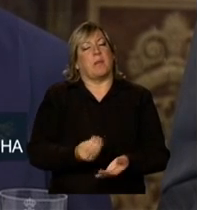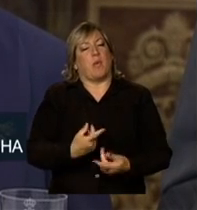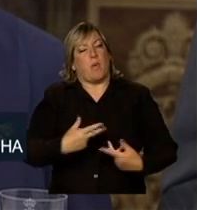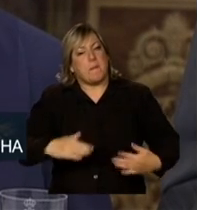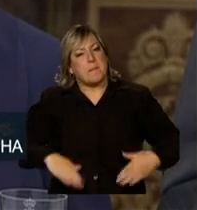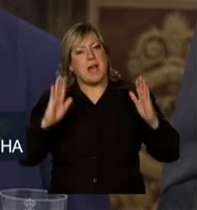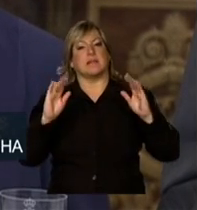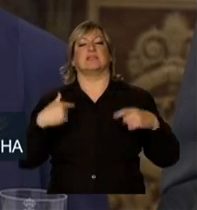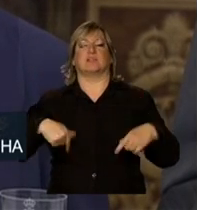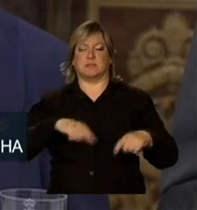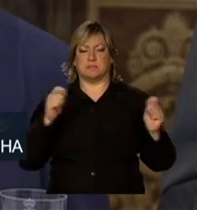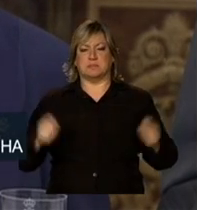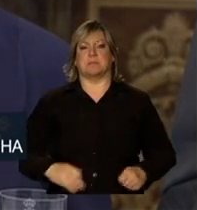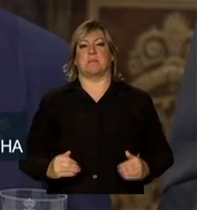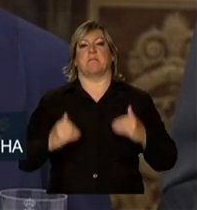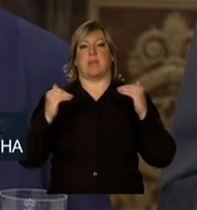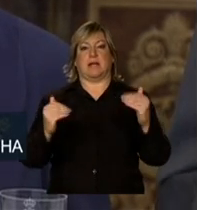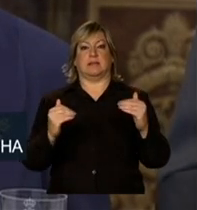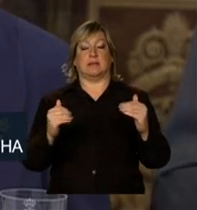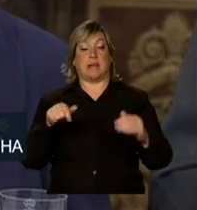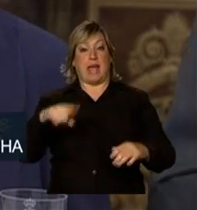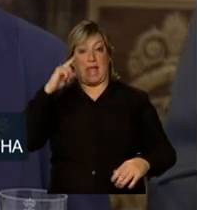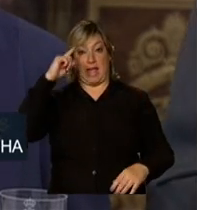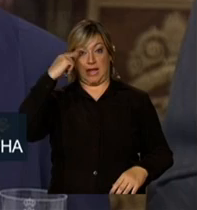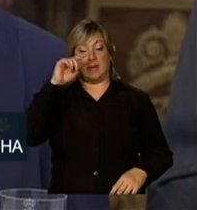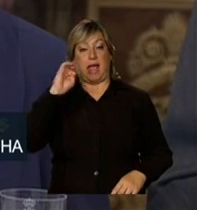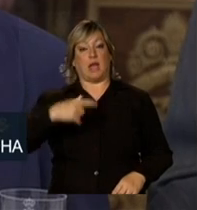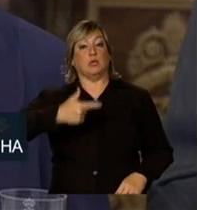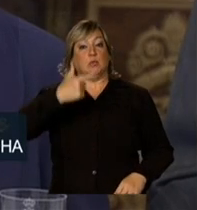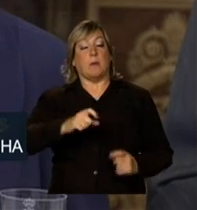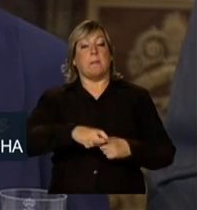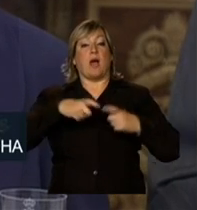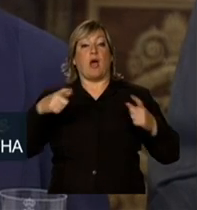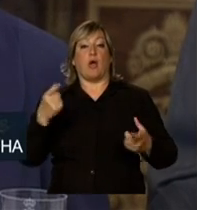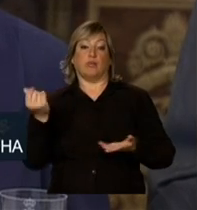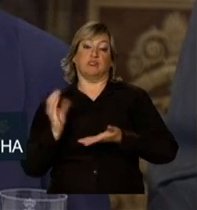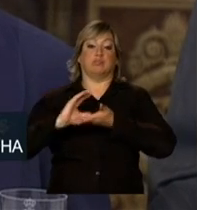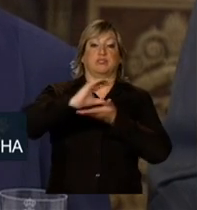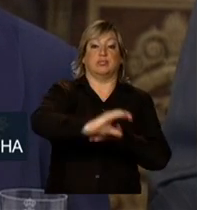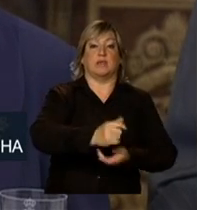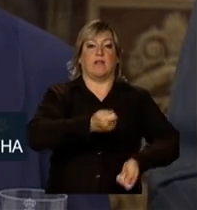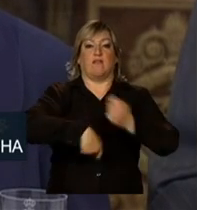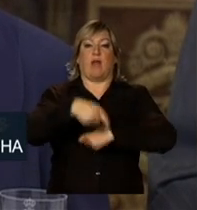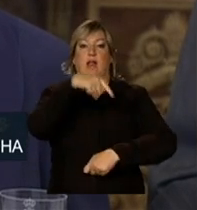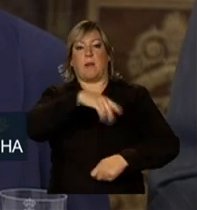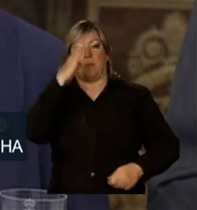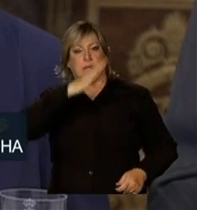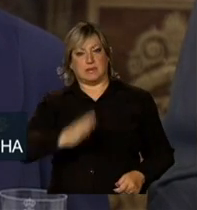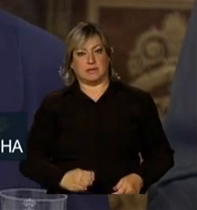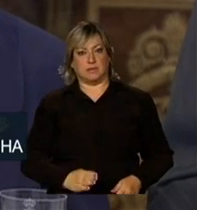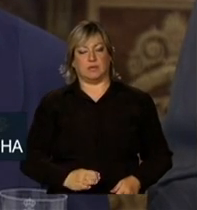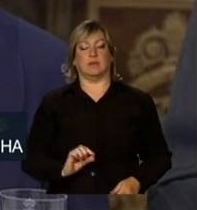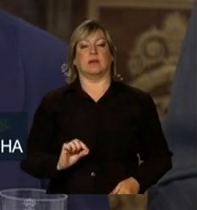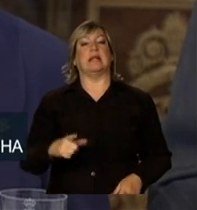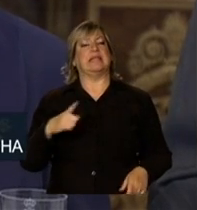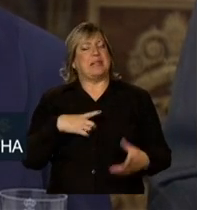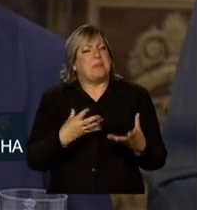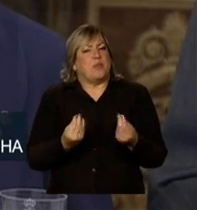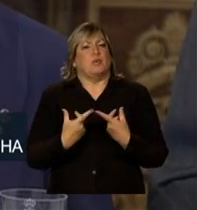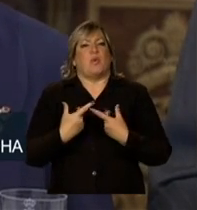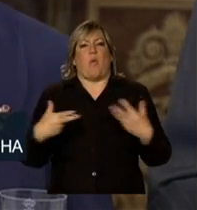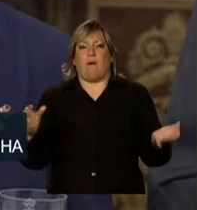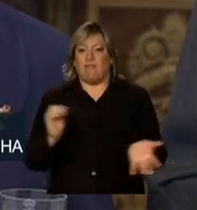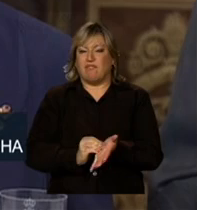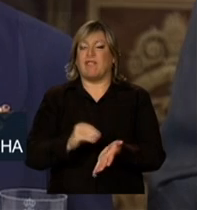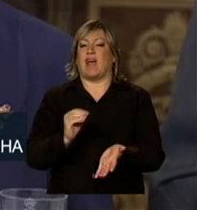potencial. A Espanha é o segundo maior investidor na economia brasileira. Há muito espaço a ser explorado